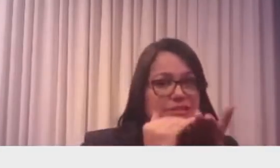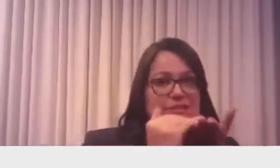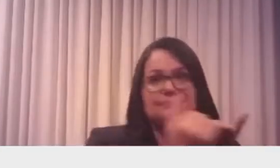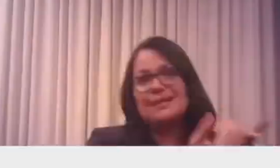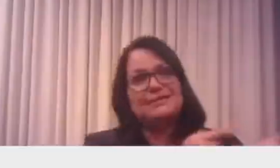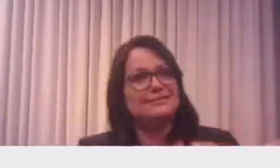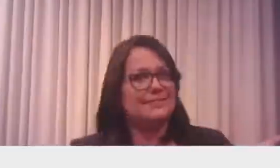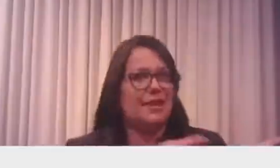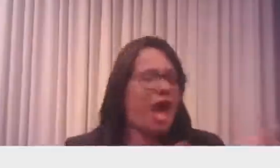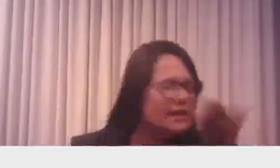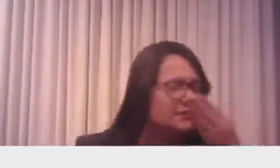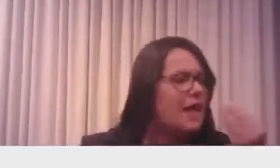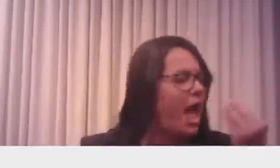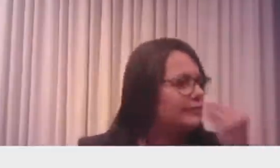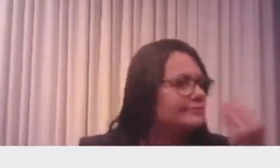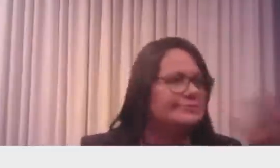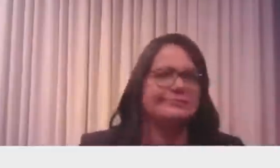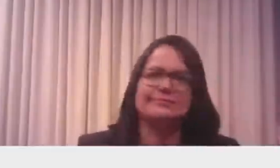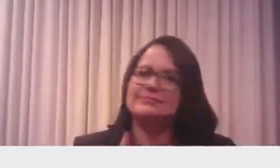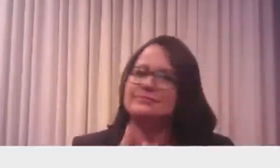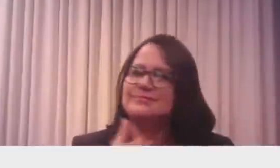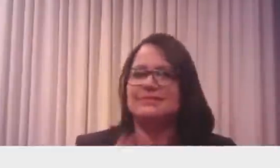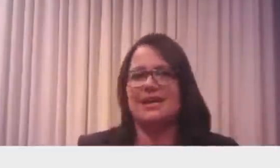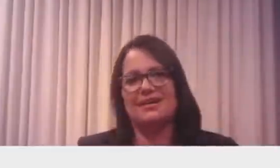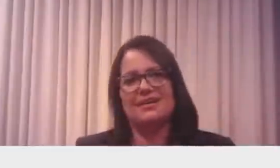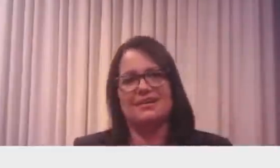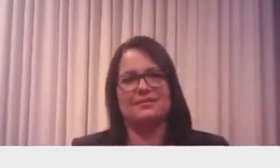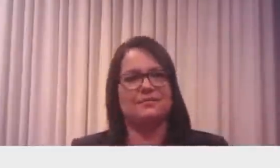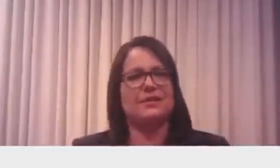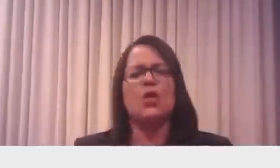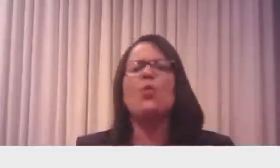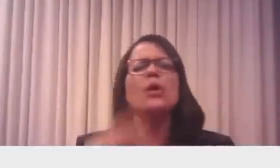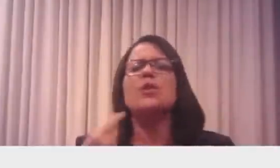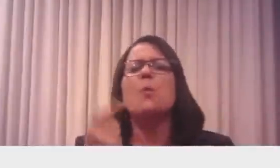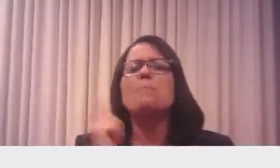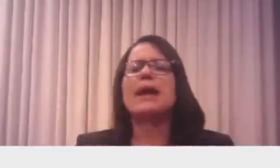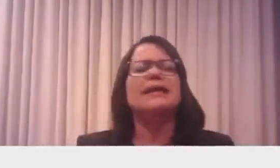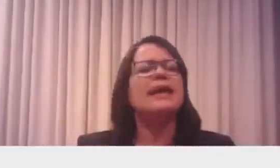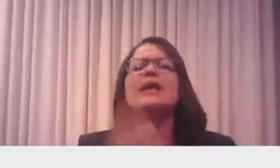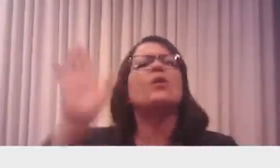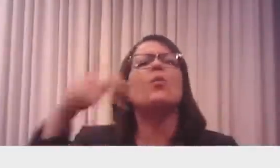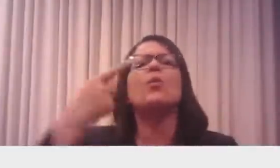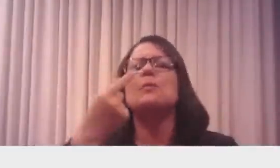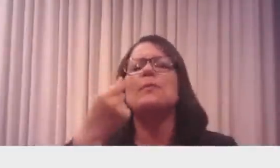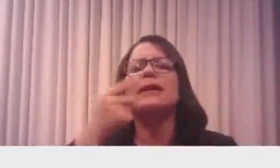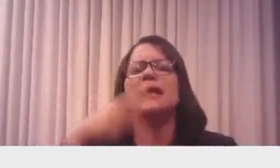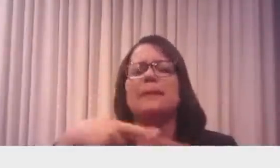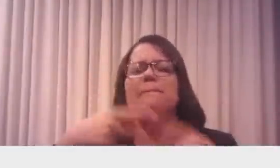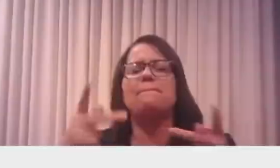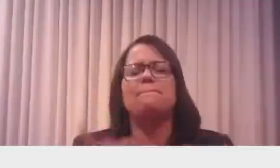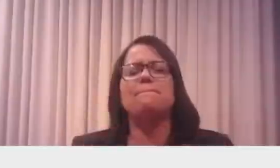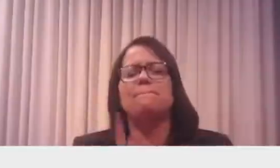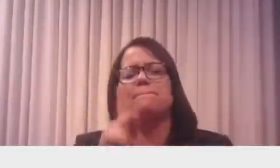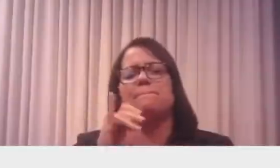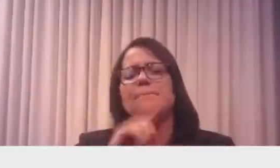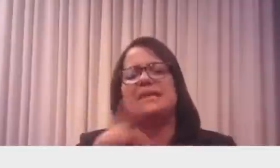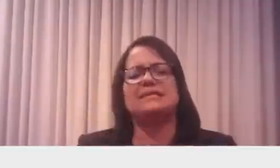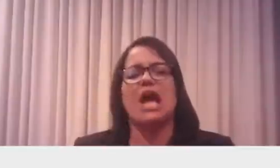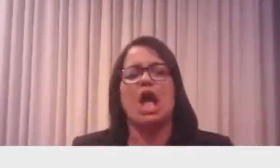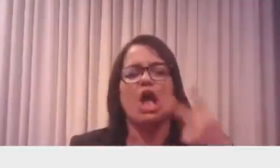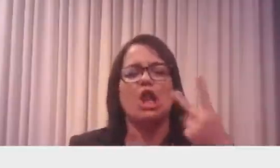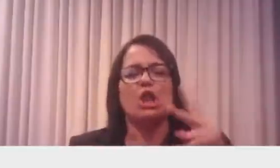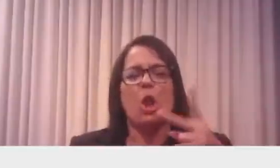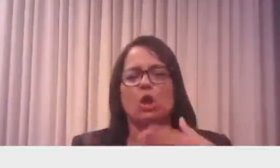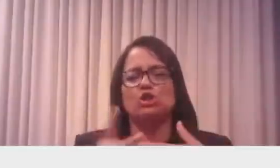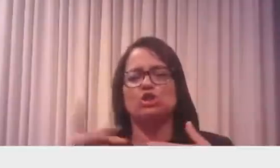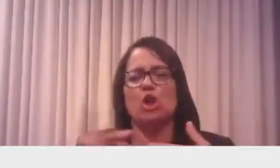leva jeito. A pizza aqui, quanta custa, alguém sabe quanto custa essa pizza aqui? pedaço? Dois dólares. Dois dólares, na base de 11 reais